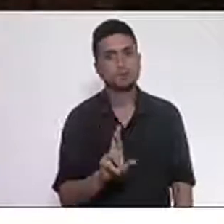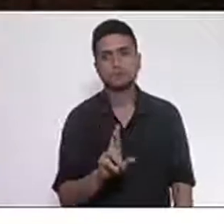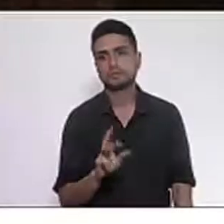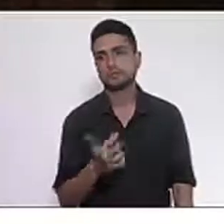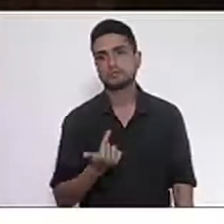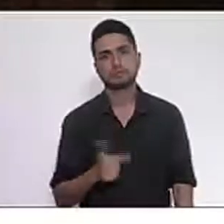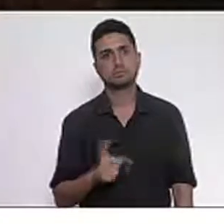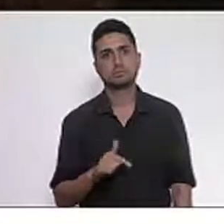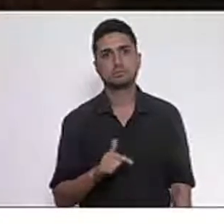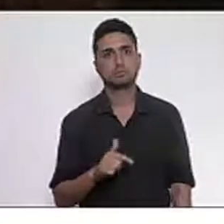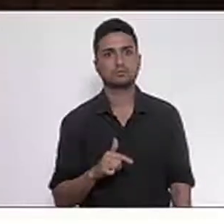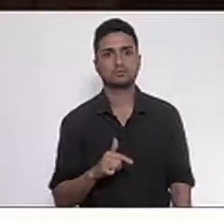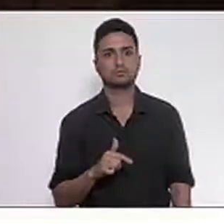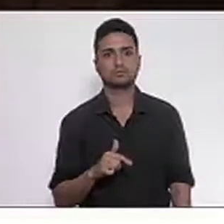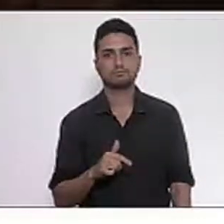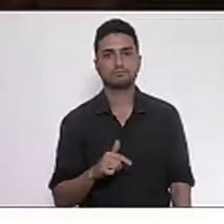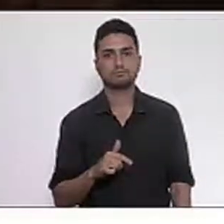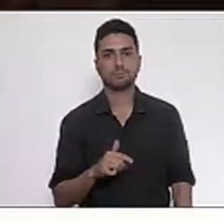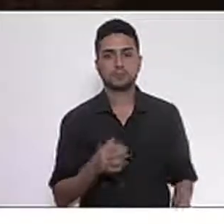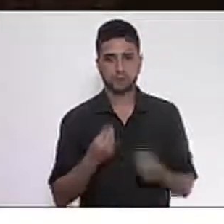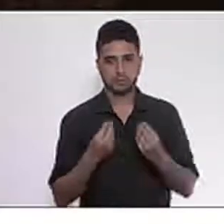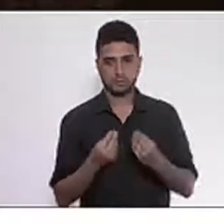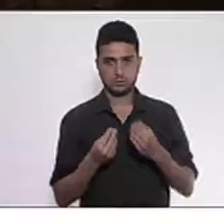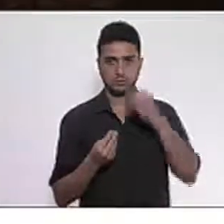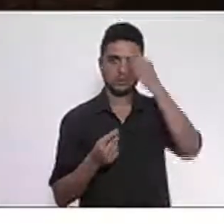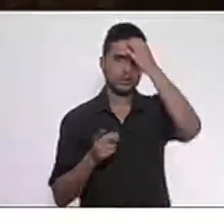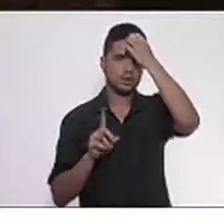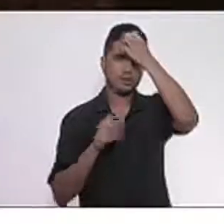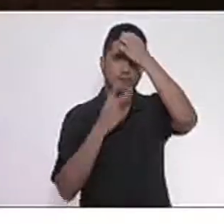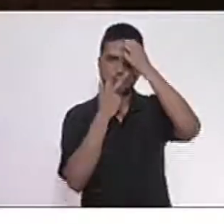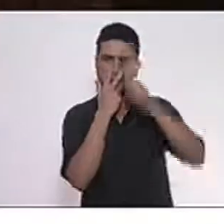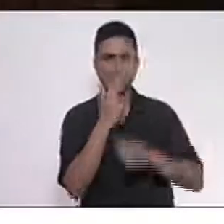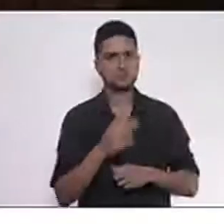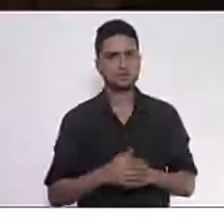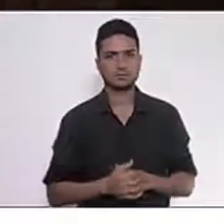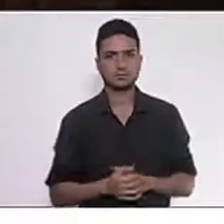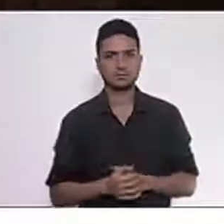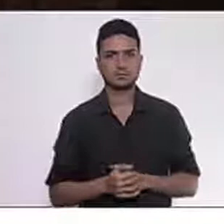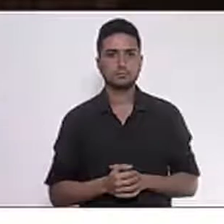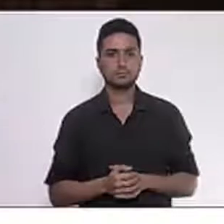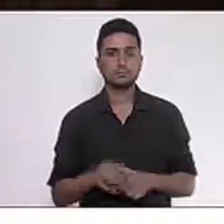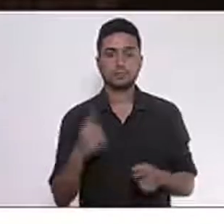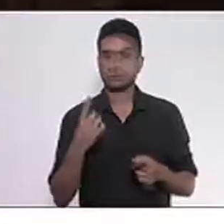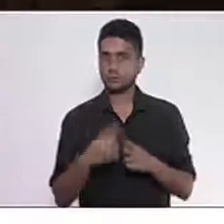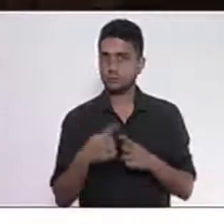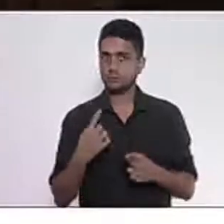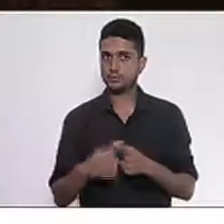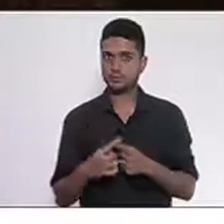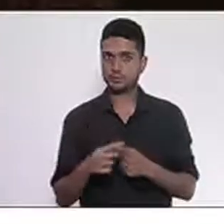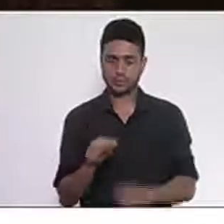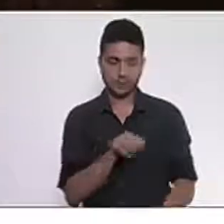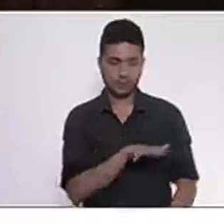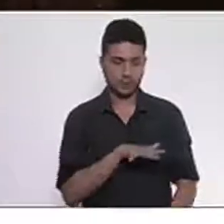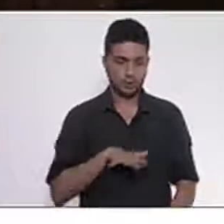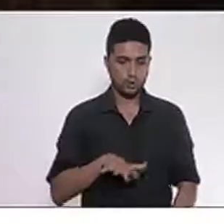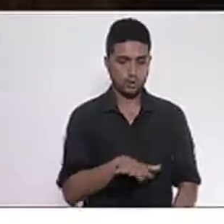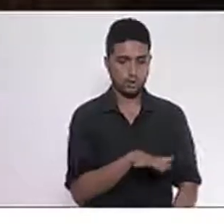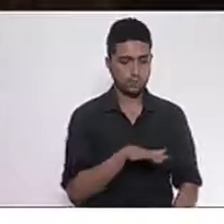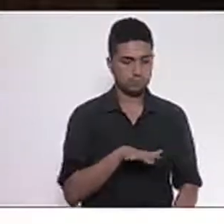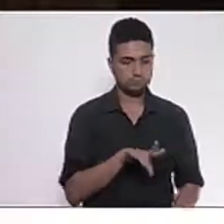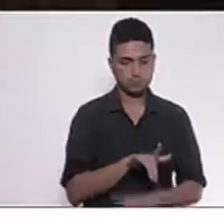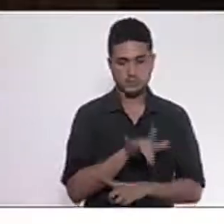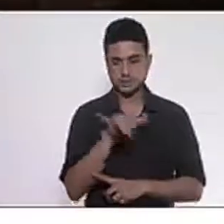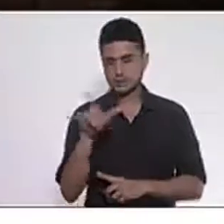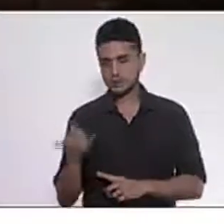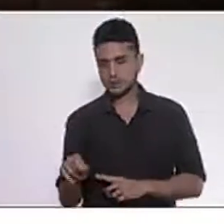isso não parece que vai ter solução. Porque quando sai do âmbito local, vai para o